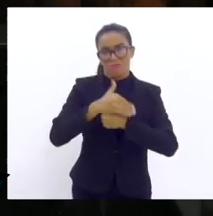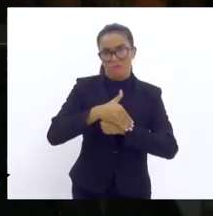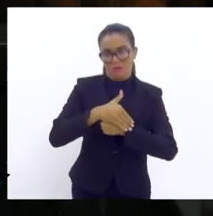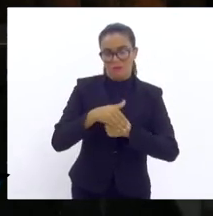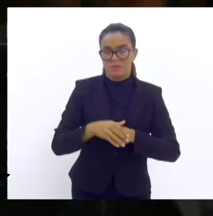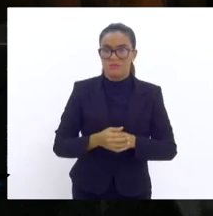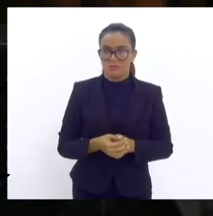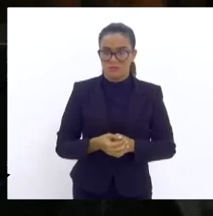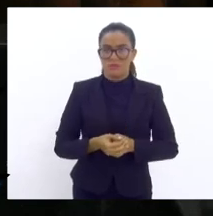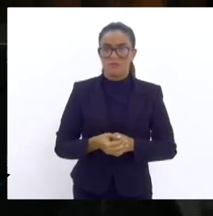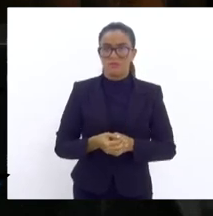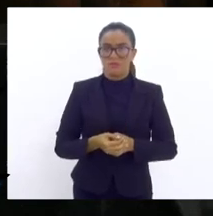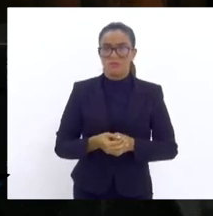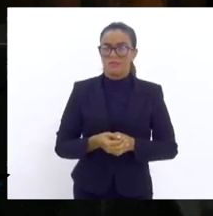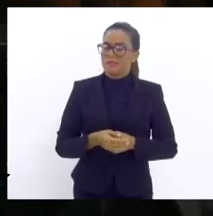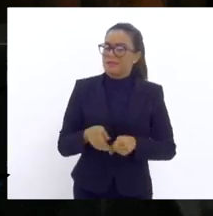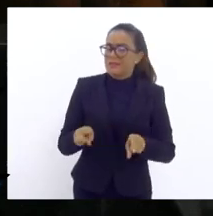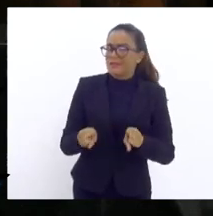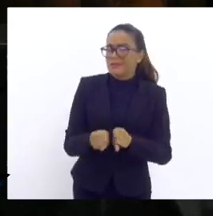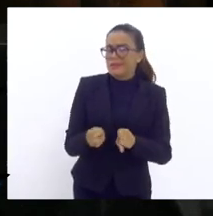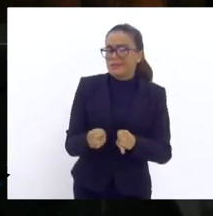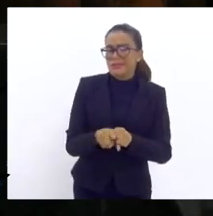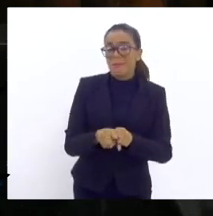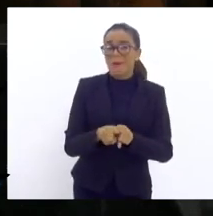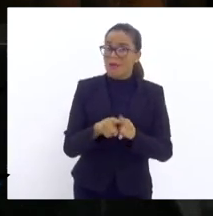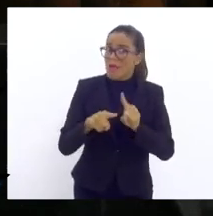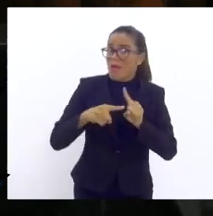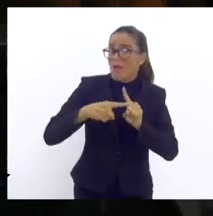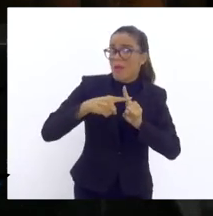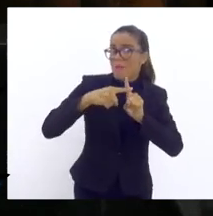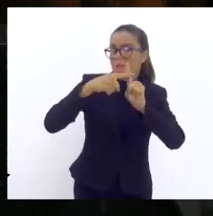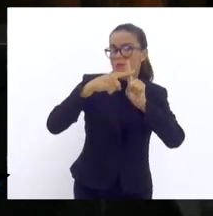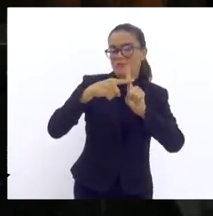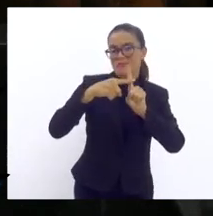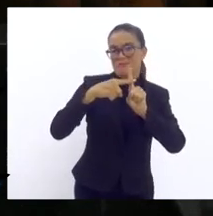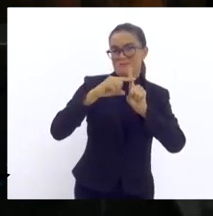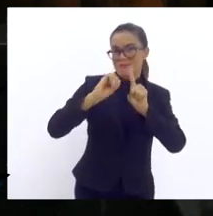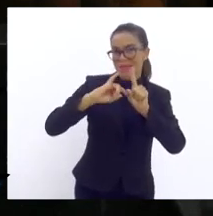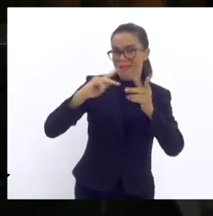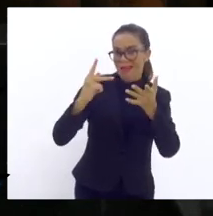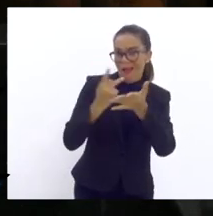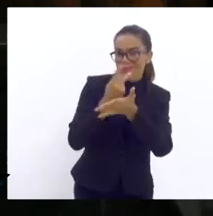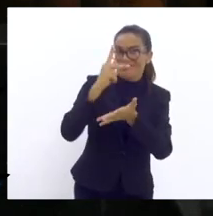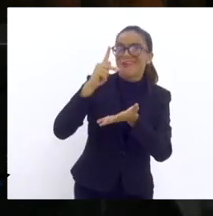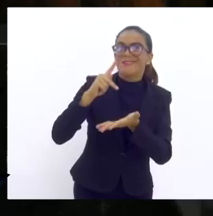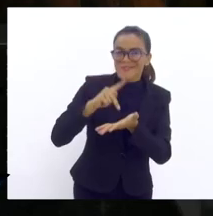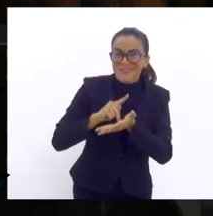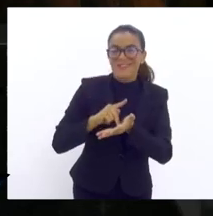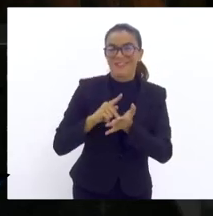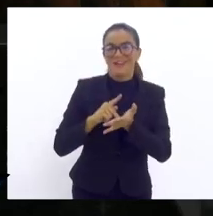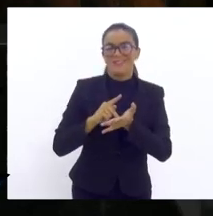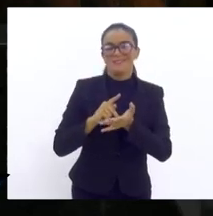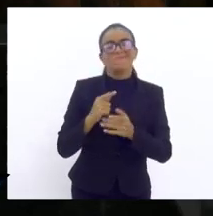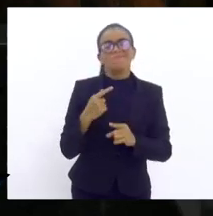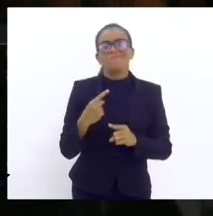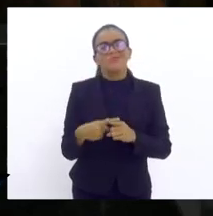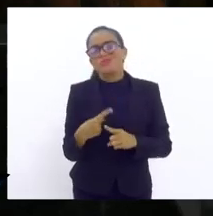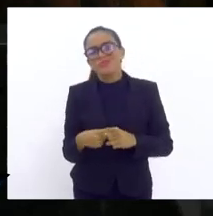e é absolutamente positivo que isso aconteça. Porque